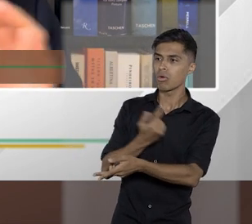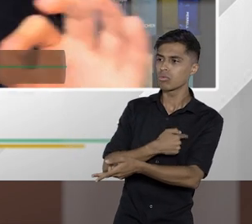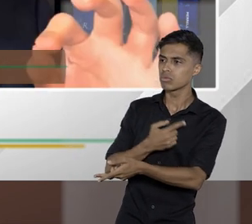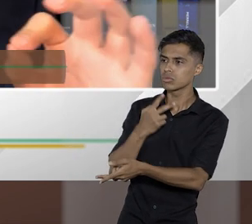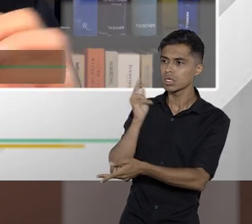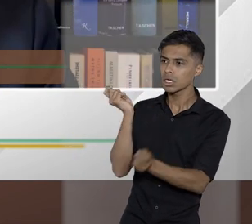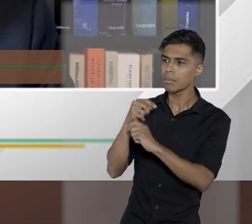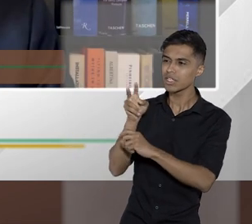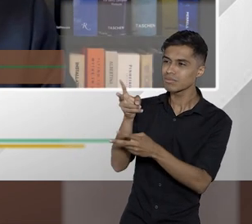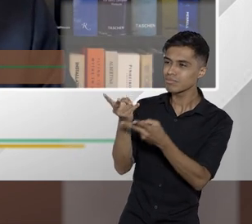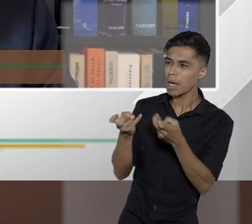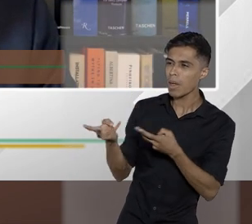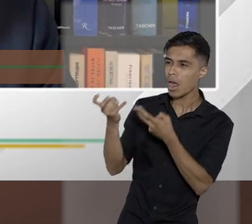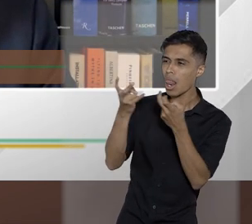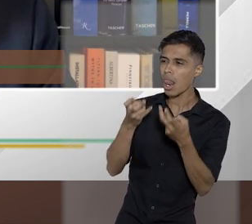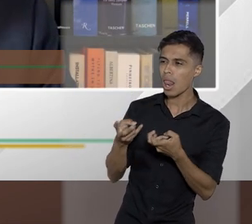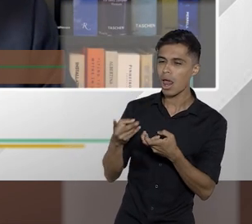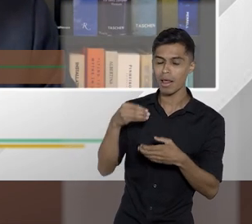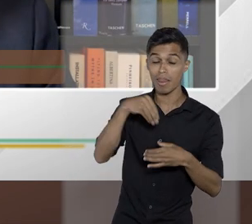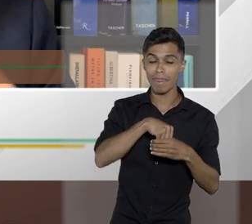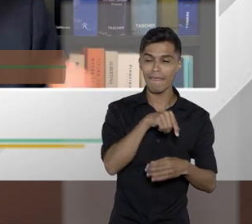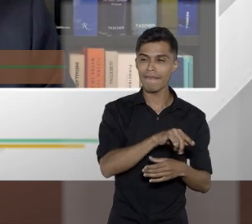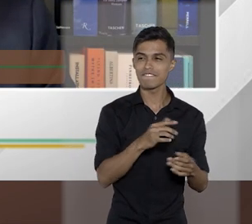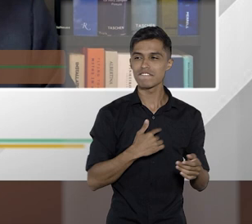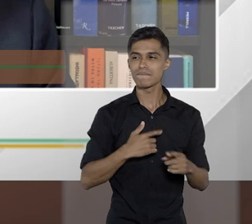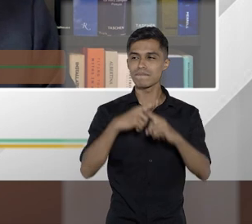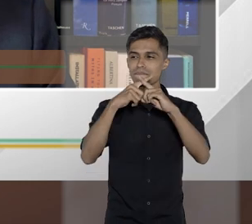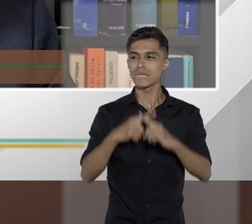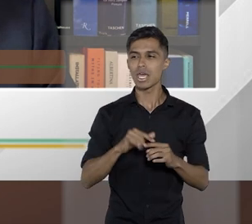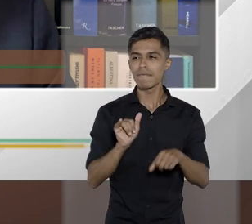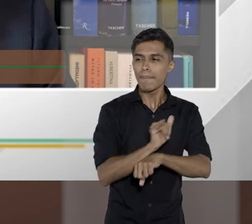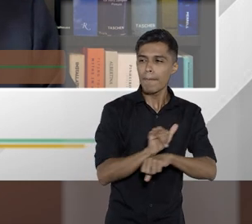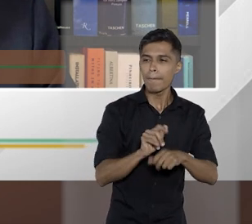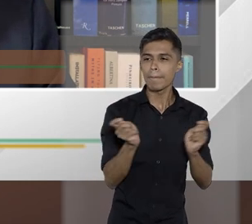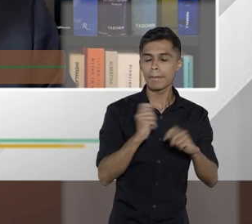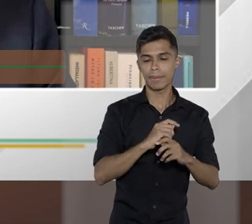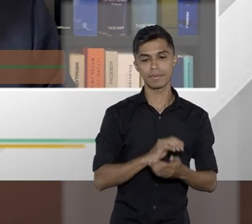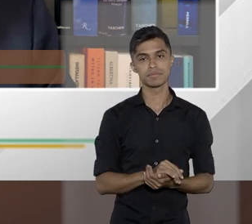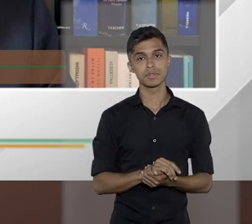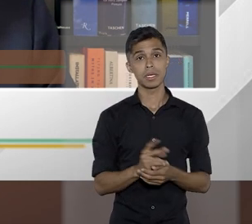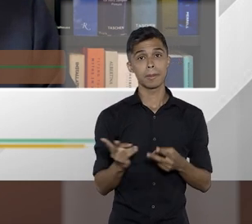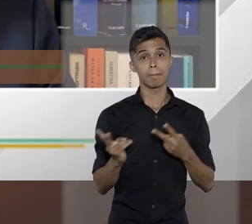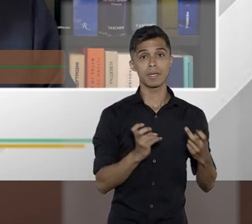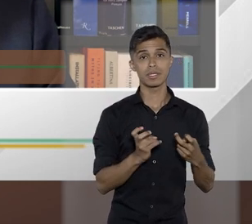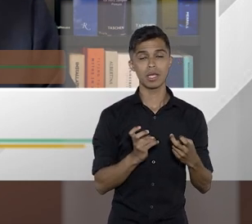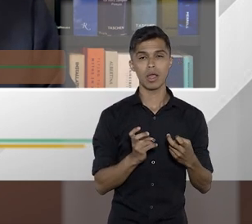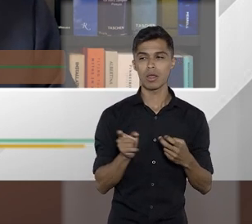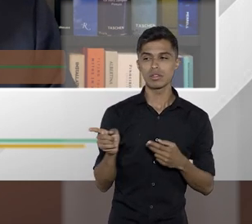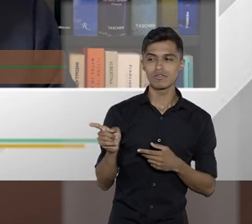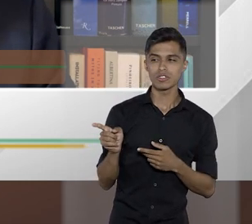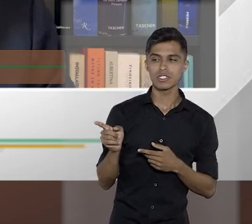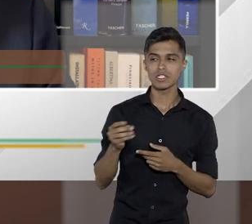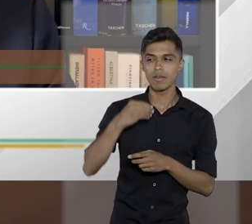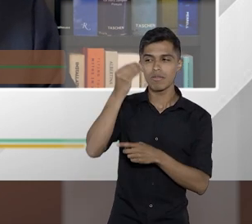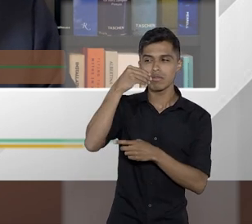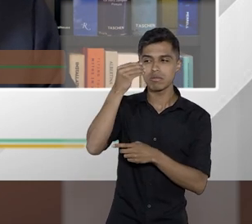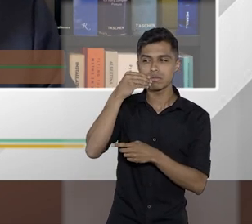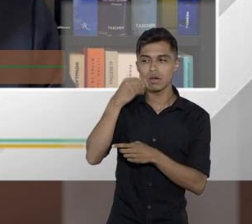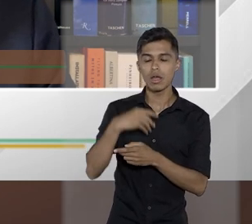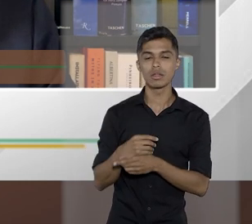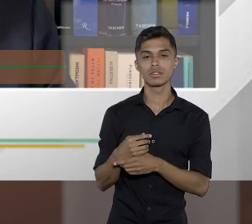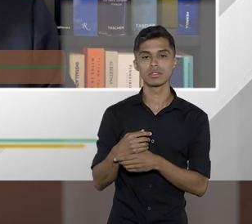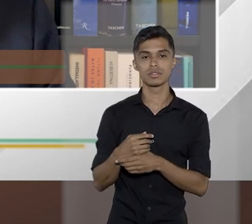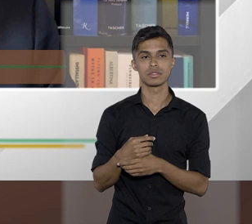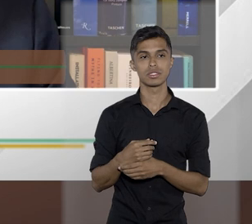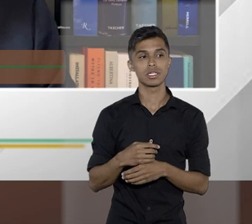vai ser identificado claramente dentro dessa escala. E vai se identificar onde são os pontos de maior eficiência do empresa em